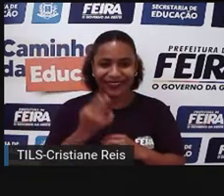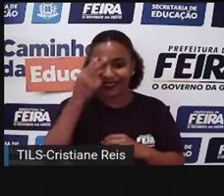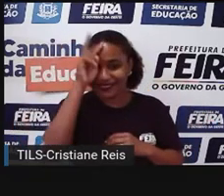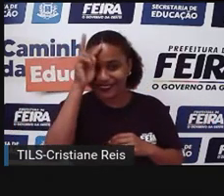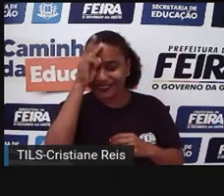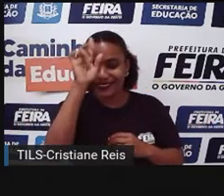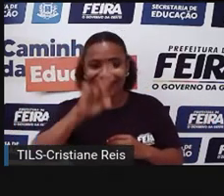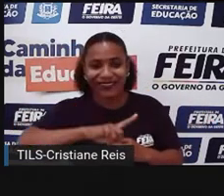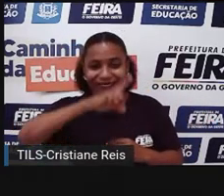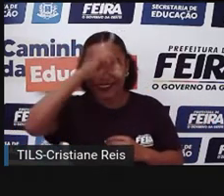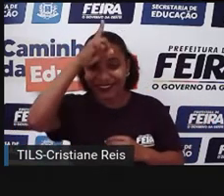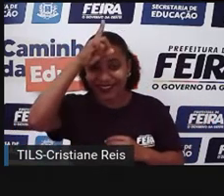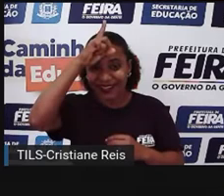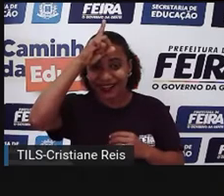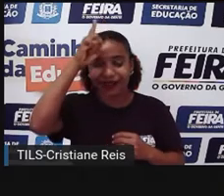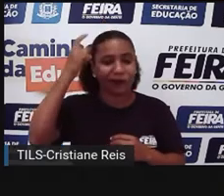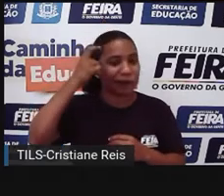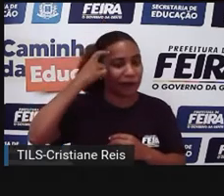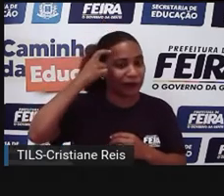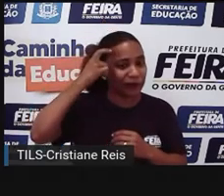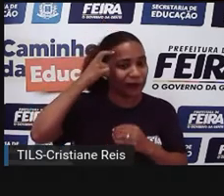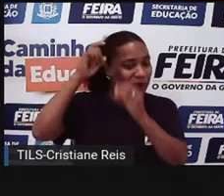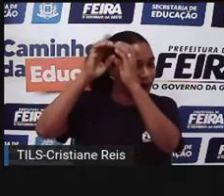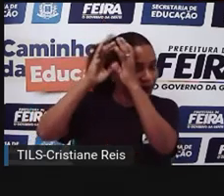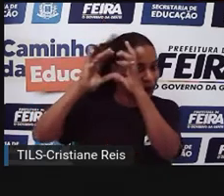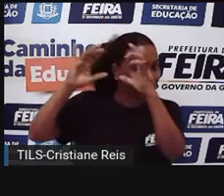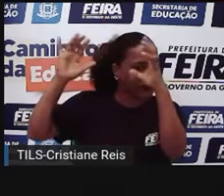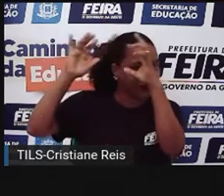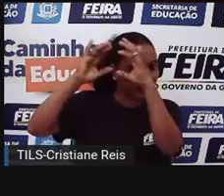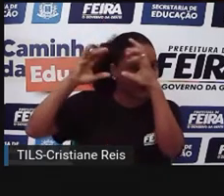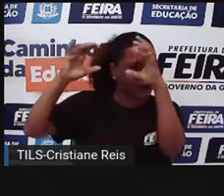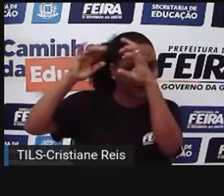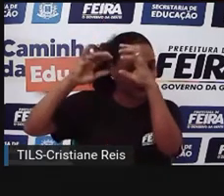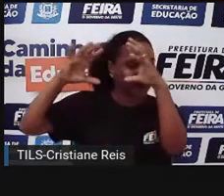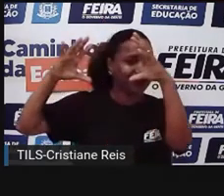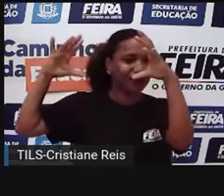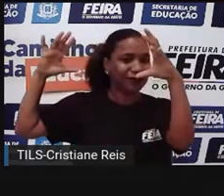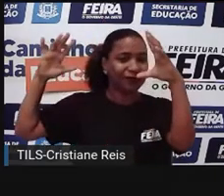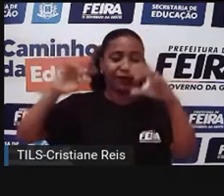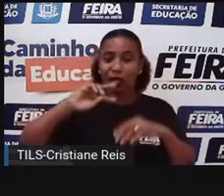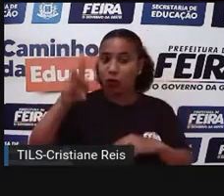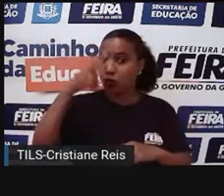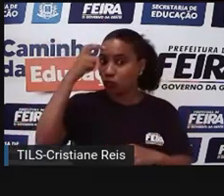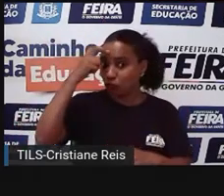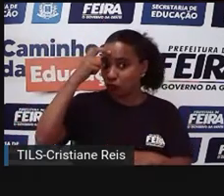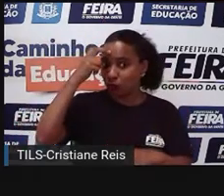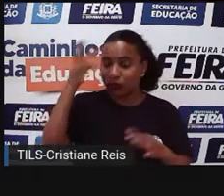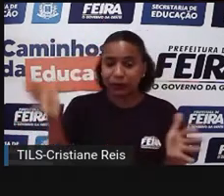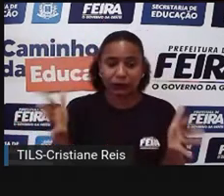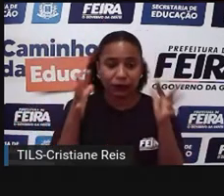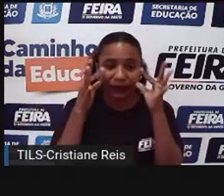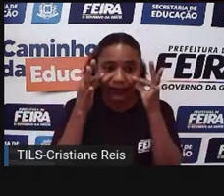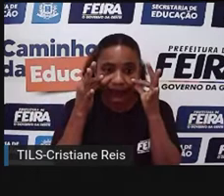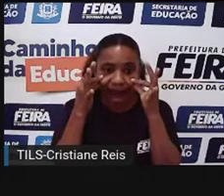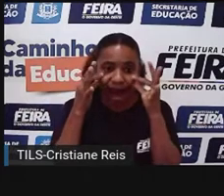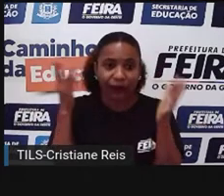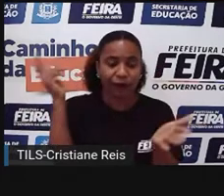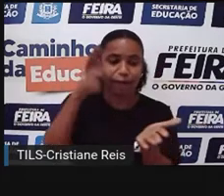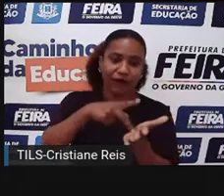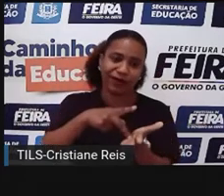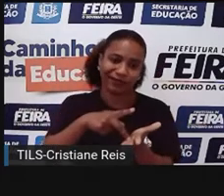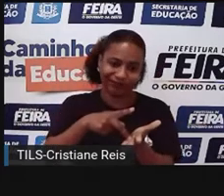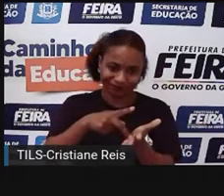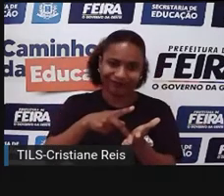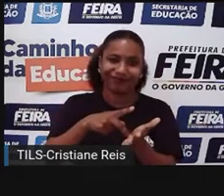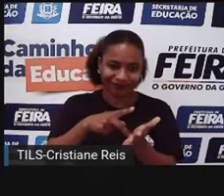parte do imaginário. A cultura, não. A cultura é aquilo que a gente vivencia. Aquilo que a gente tem como verdade. E o